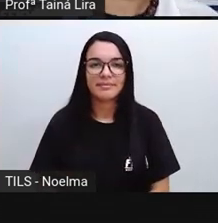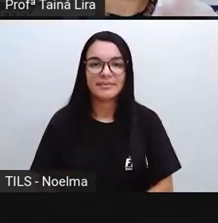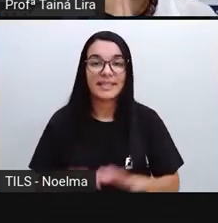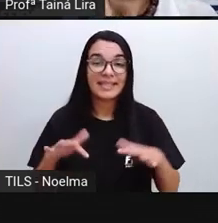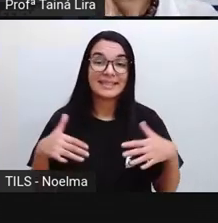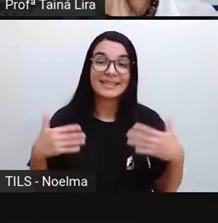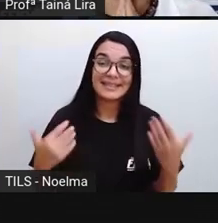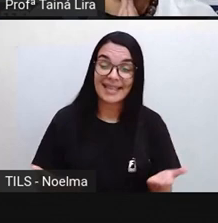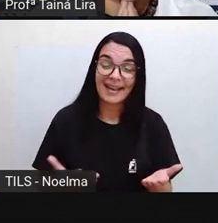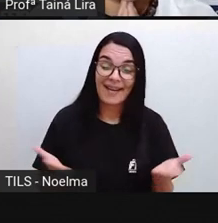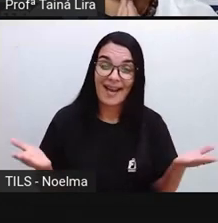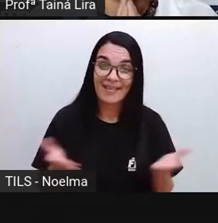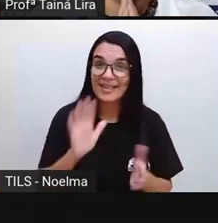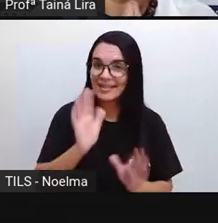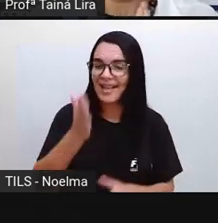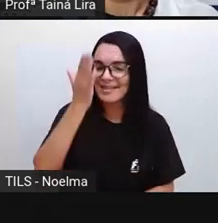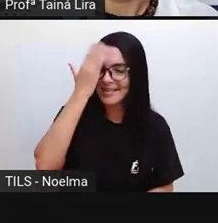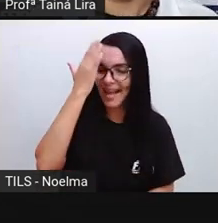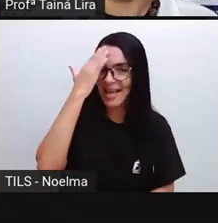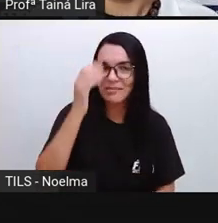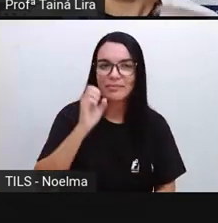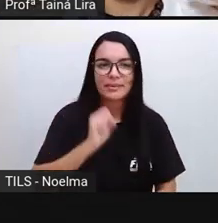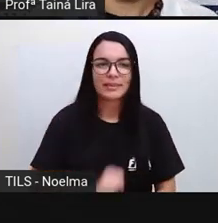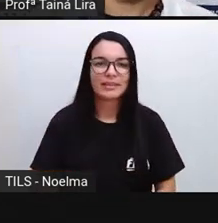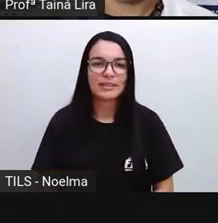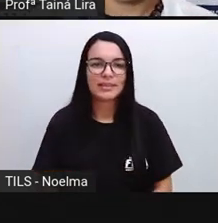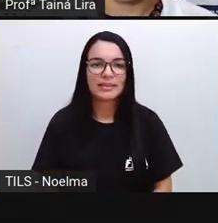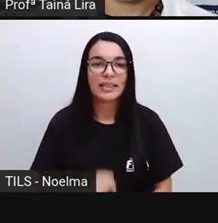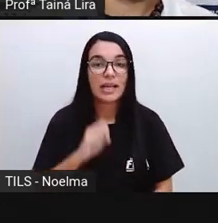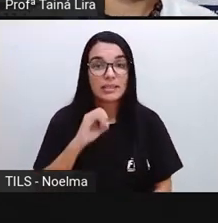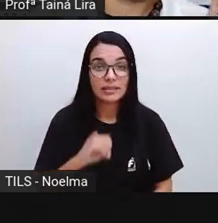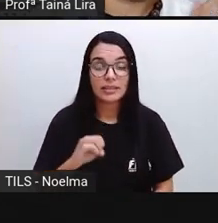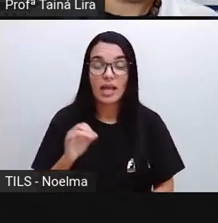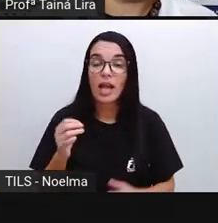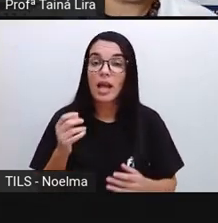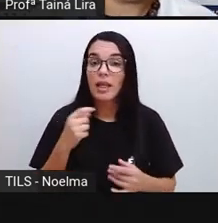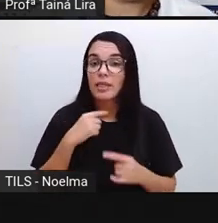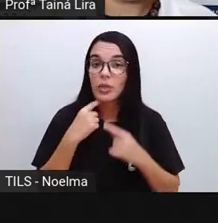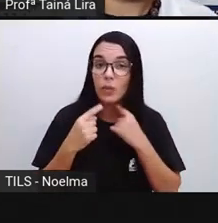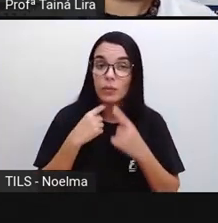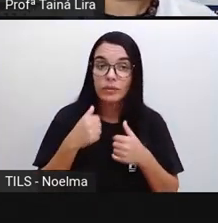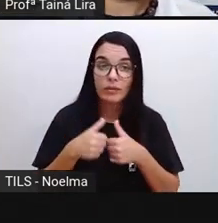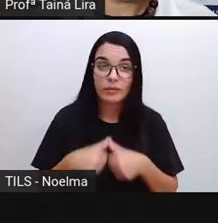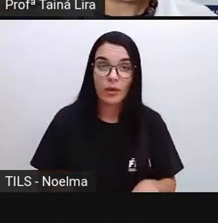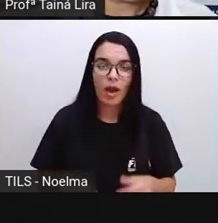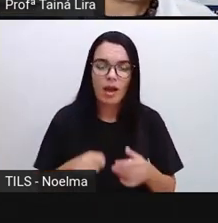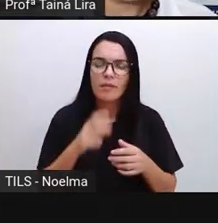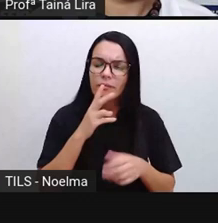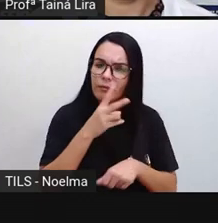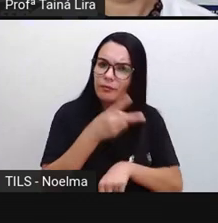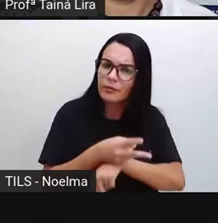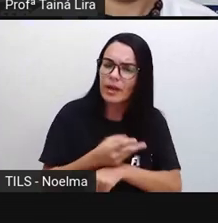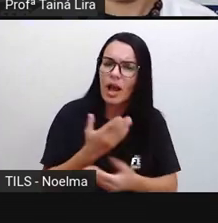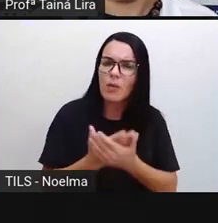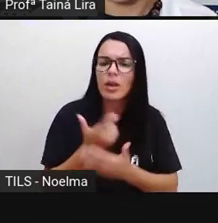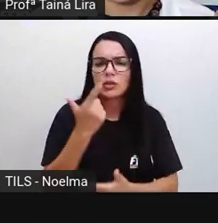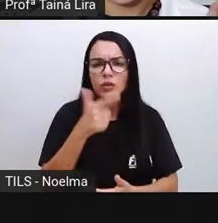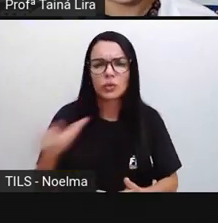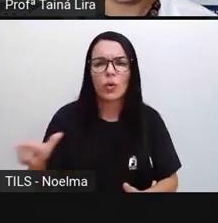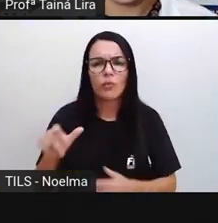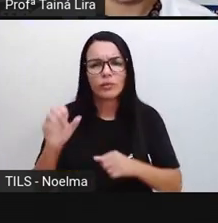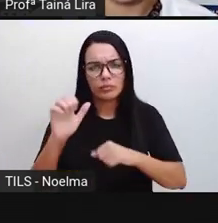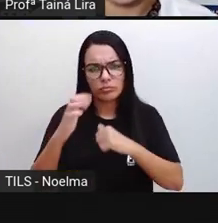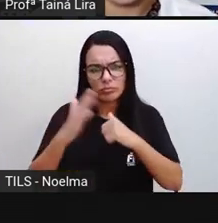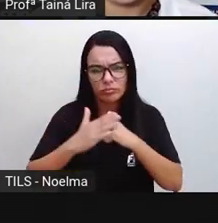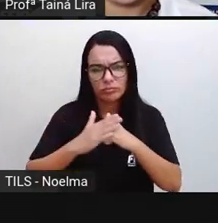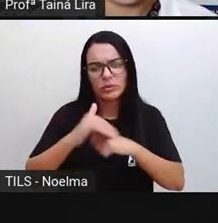Então, já sabem, né? Recomendações finais. Se ficou alguma dúvida, assiste a nossa aula novamente no nosso